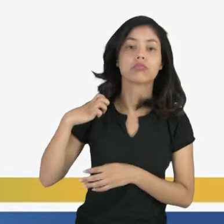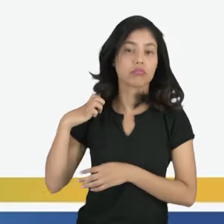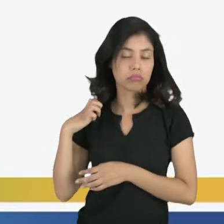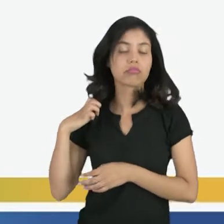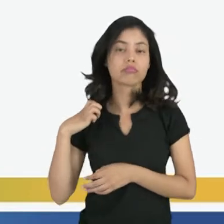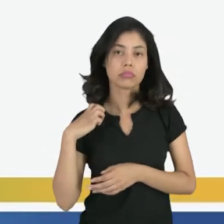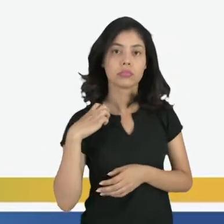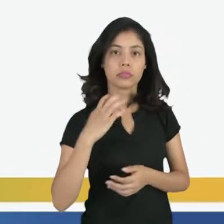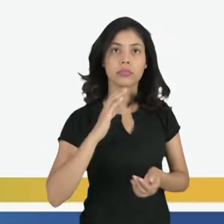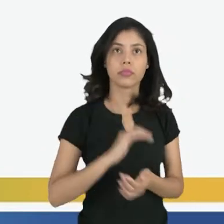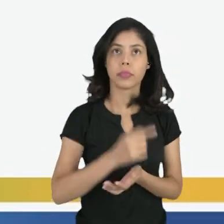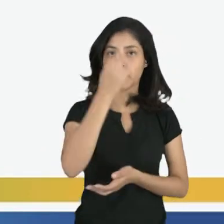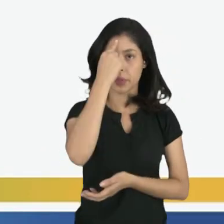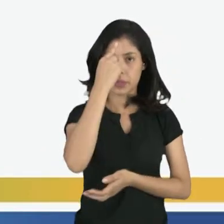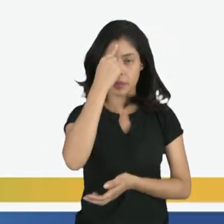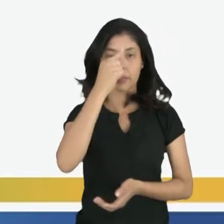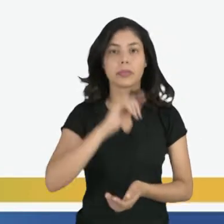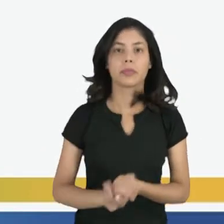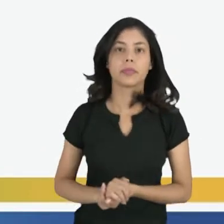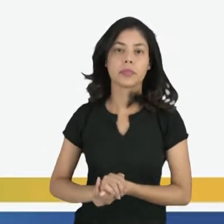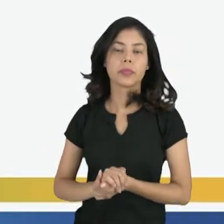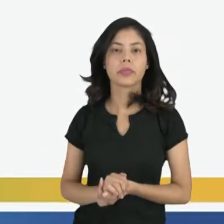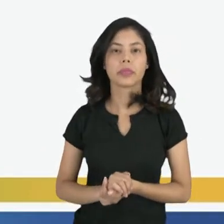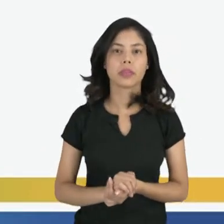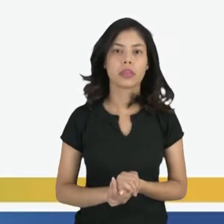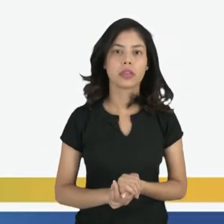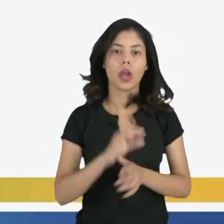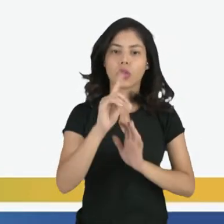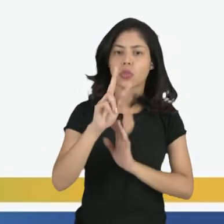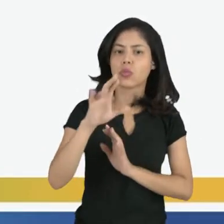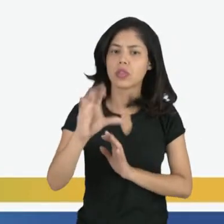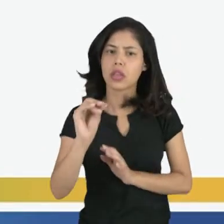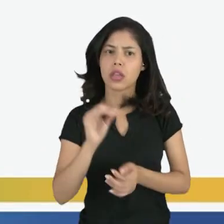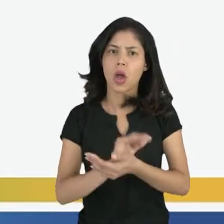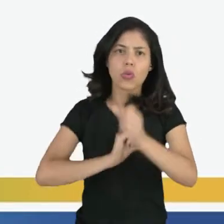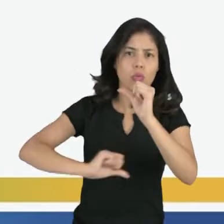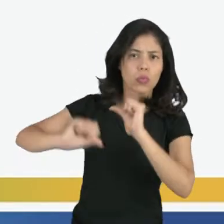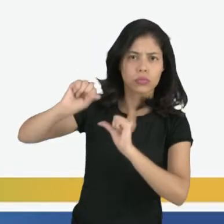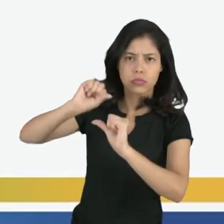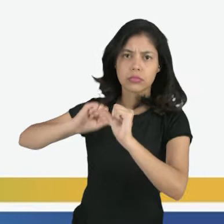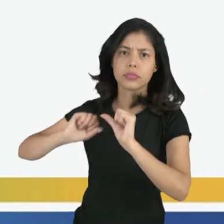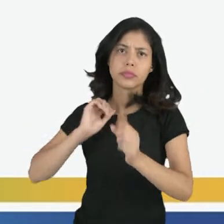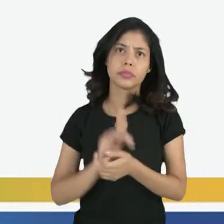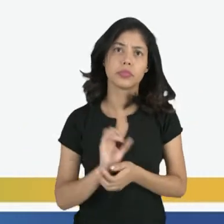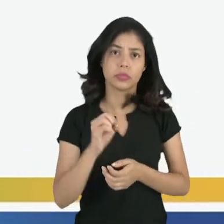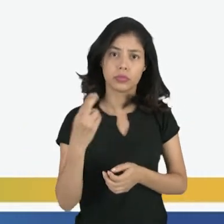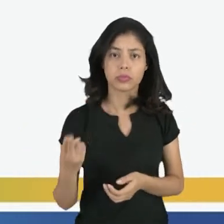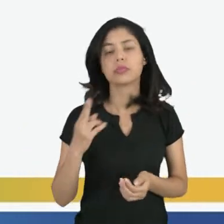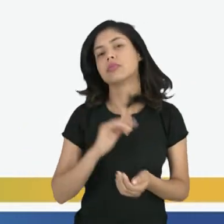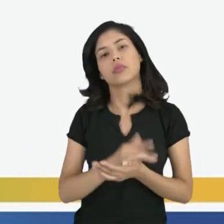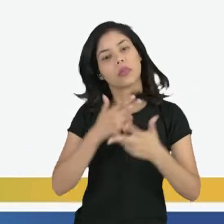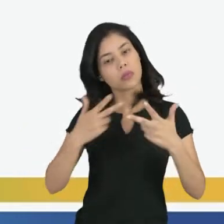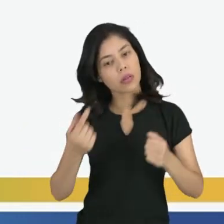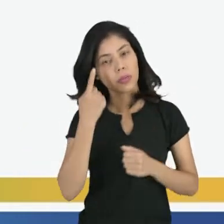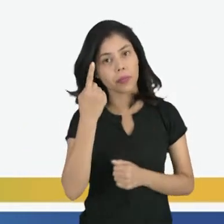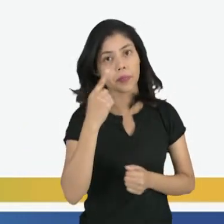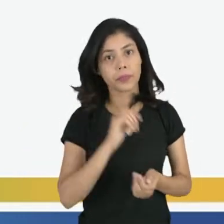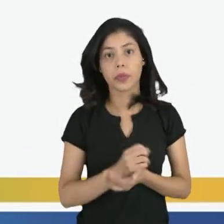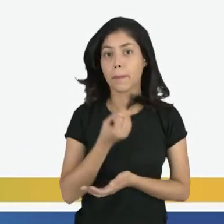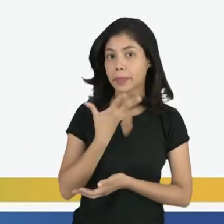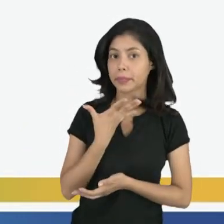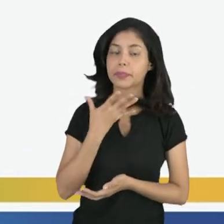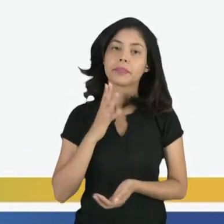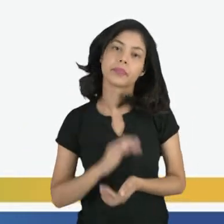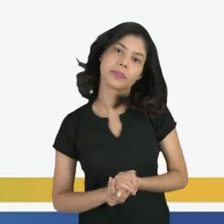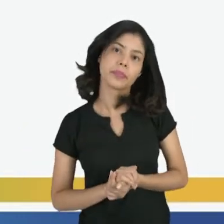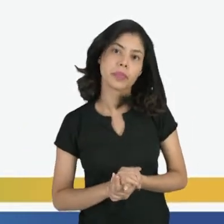Então, ele foi o criador do pensamento dialético. A doutrina dos contrários, ou seja, uma coisa é o bem,